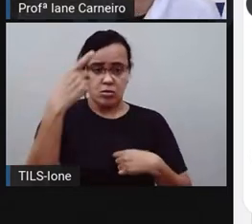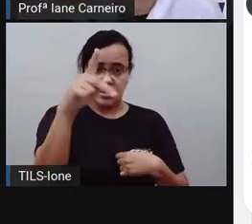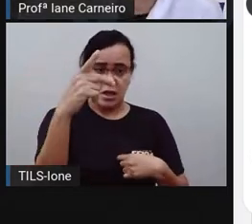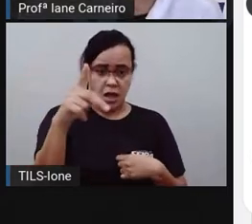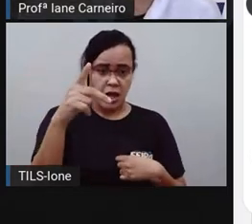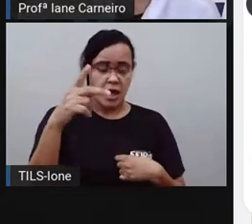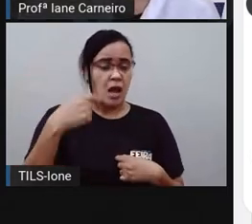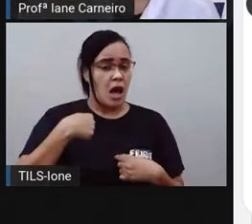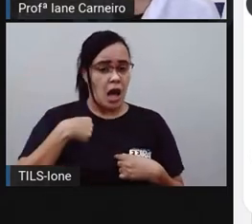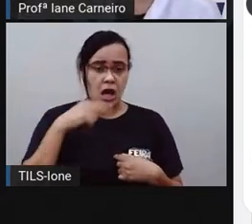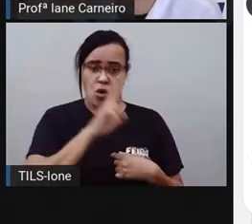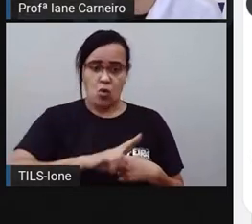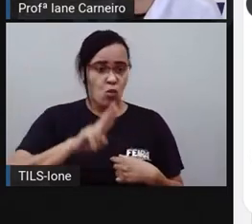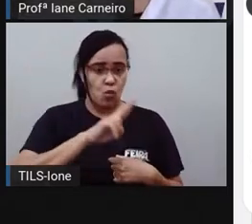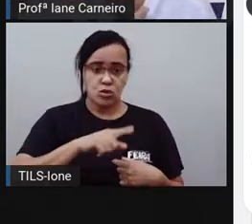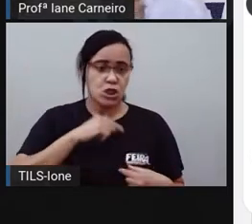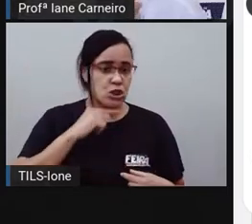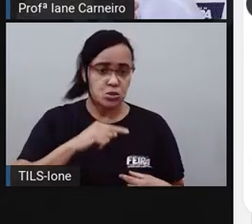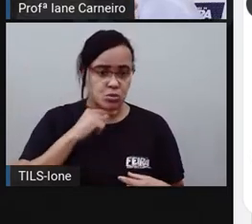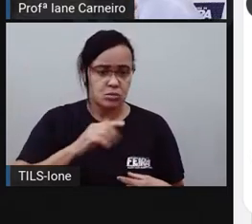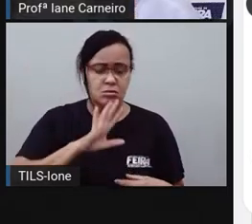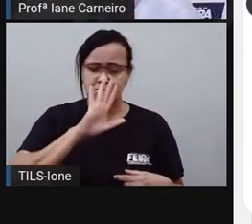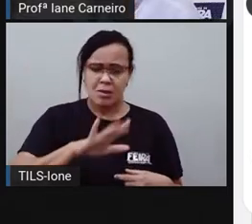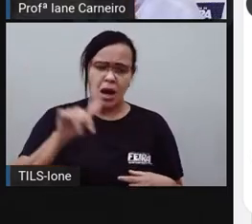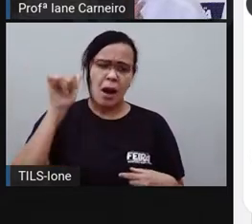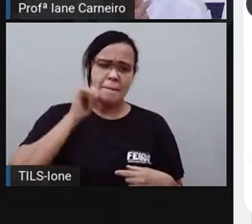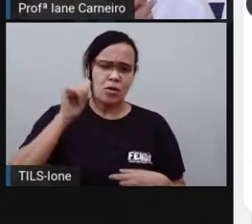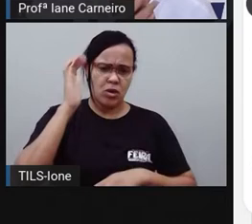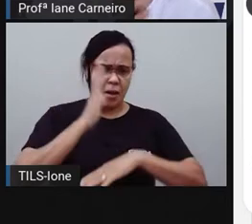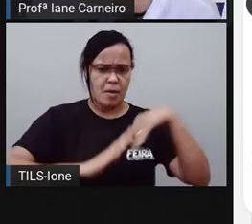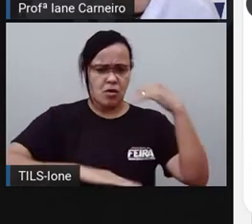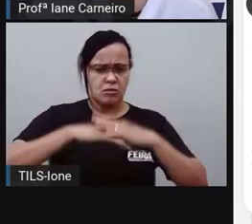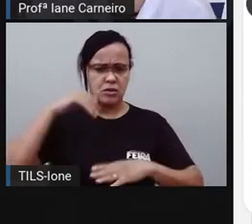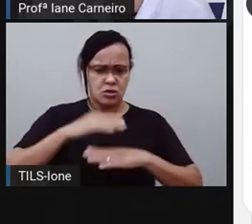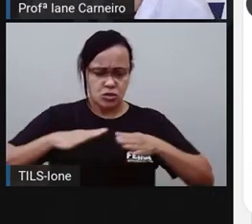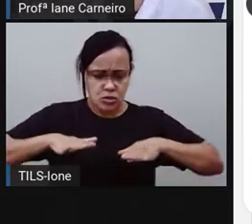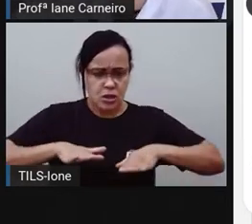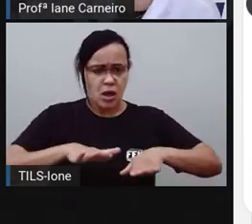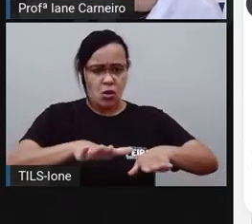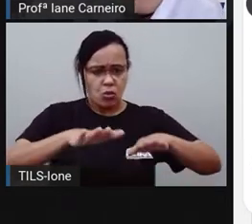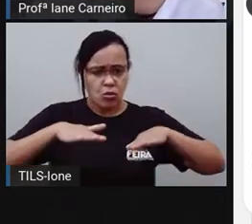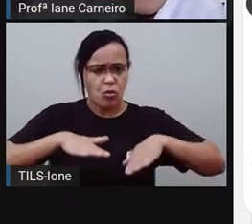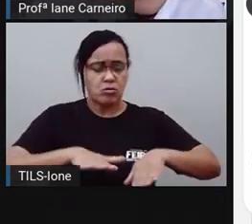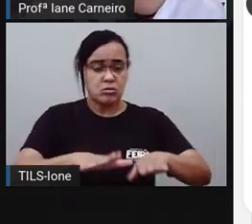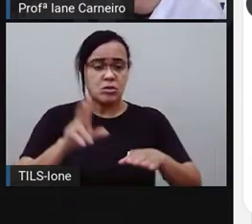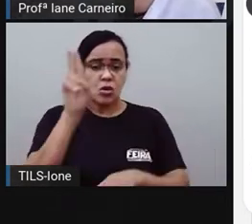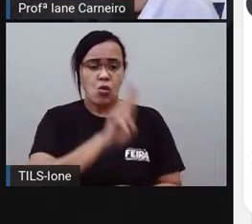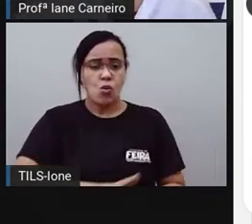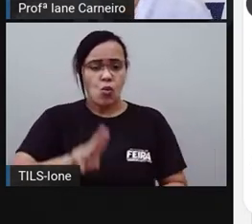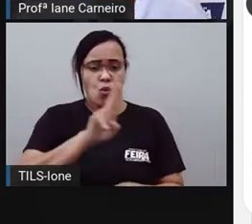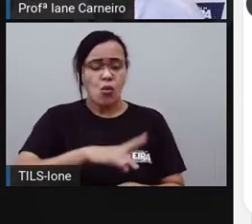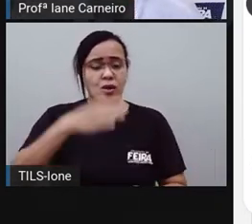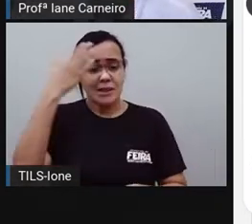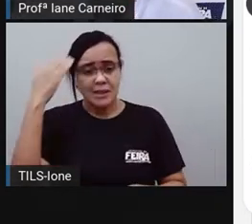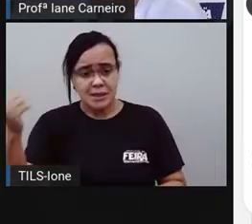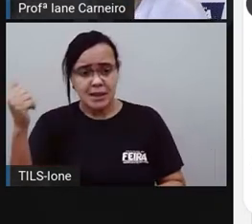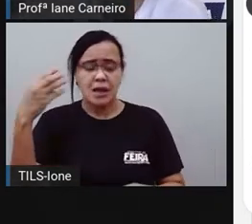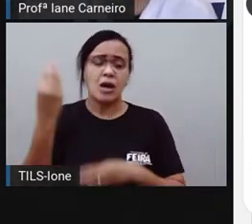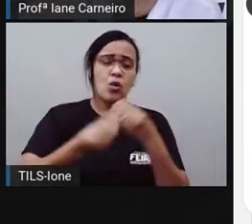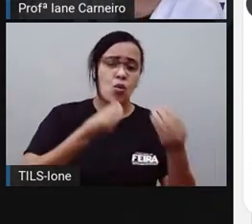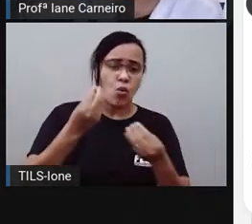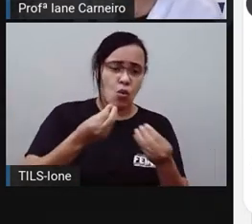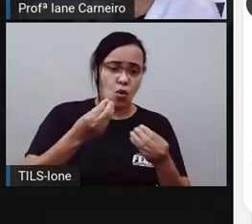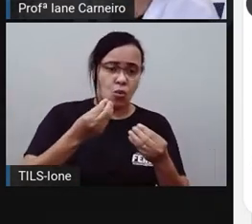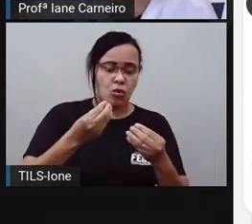né? Então, como é que a costureira sabe qual é o meu tamanho correto para não ficar com a roupa ou curta demais ou longa demais?